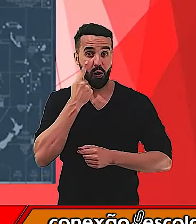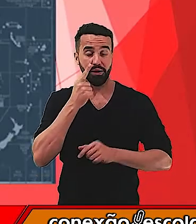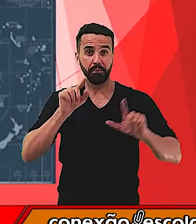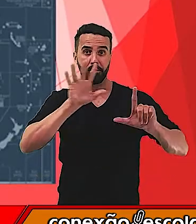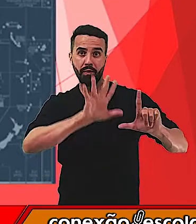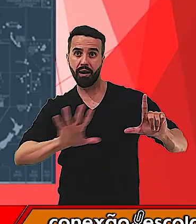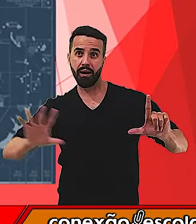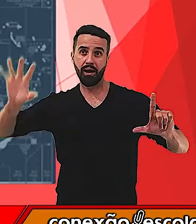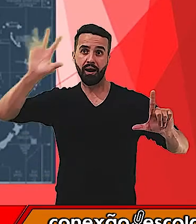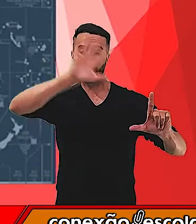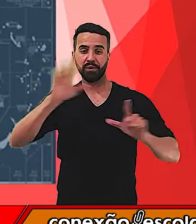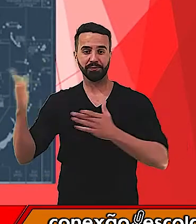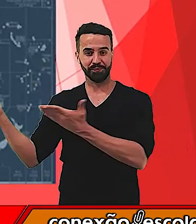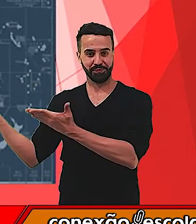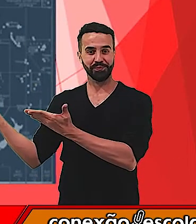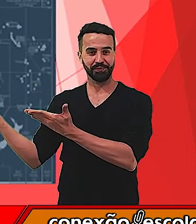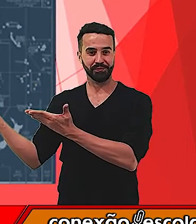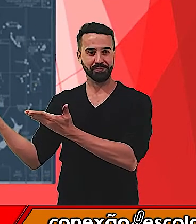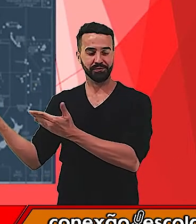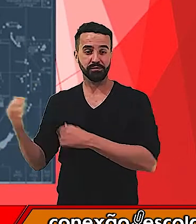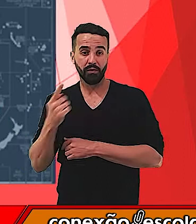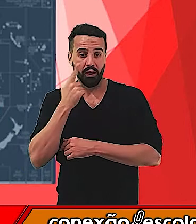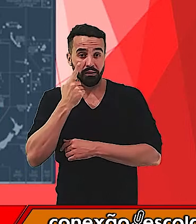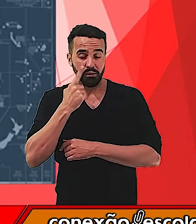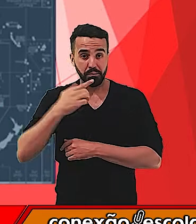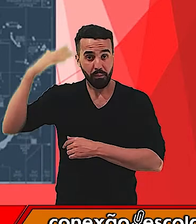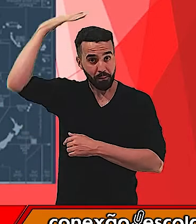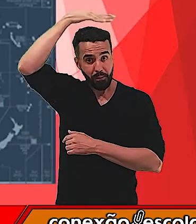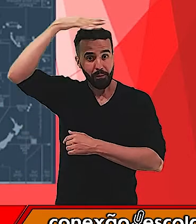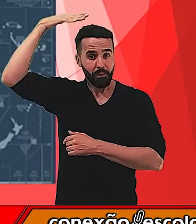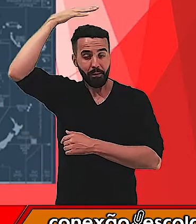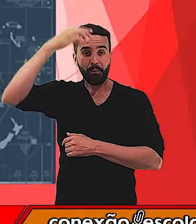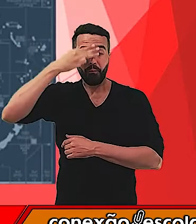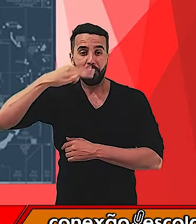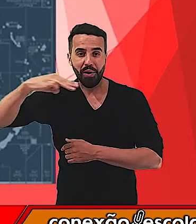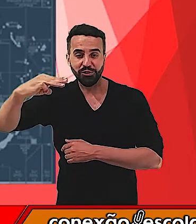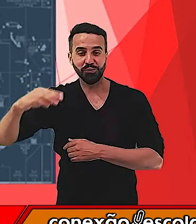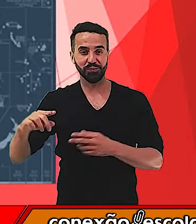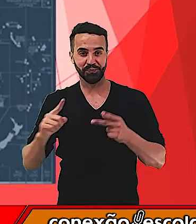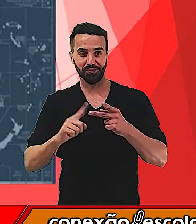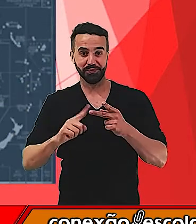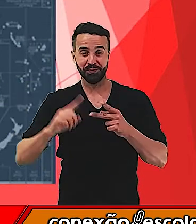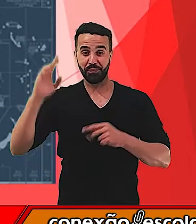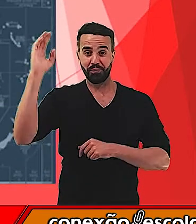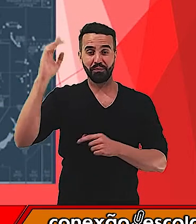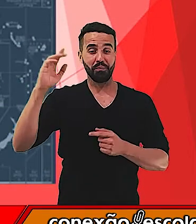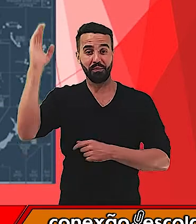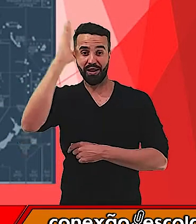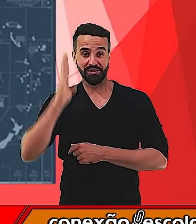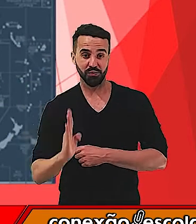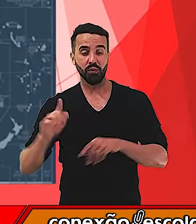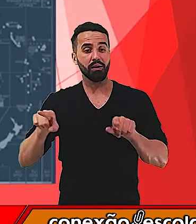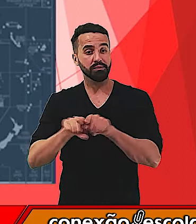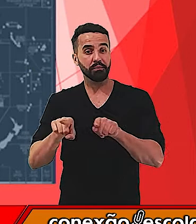Ali nós estamos identificando onde fica o México, onde fica o Brasil e onde fica